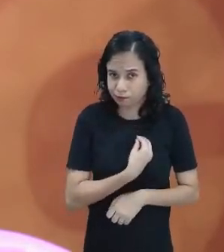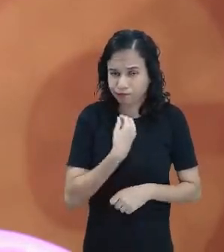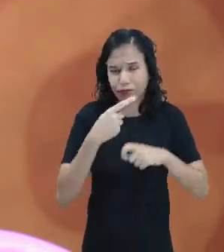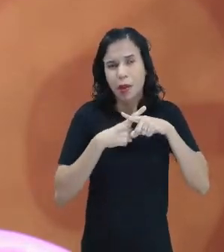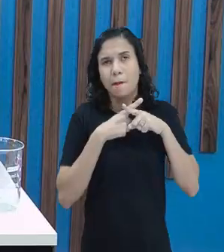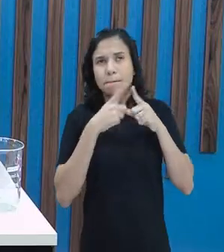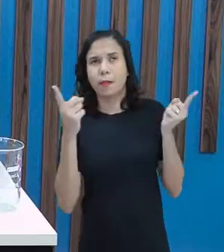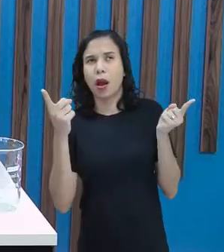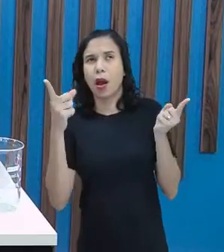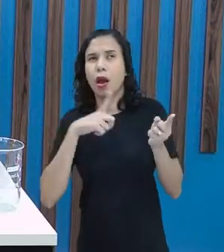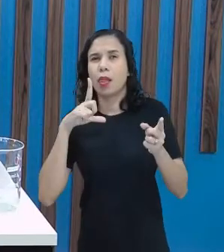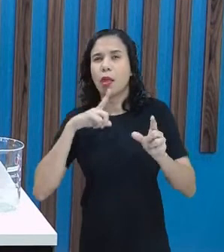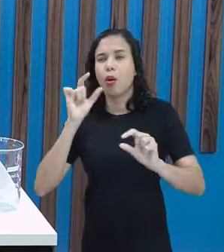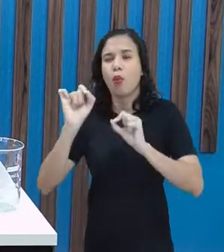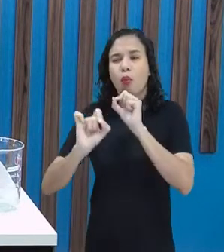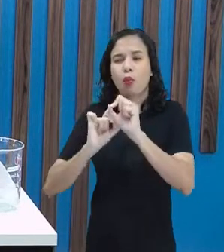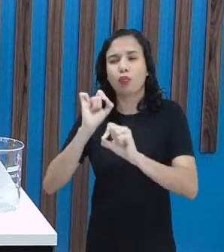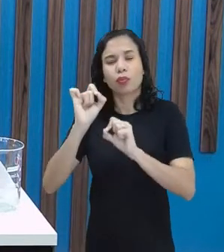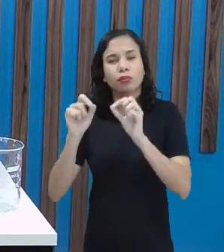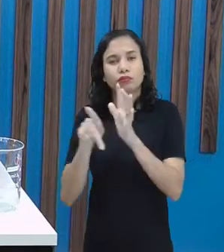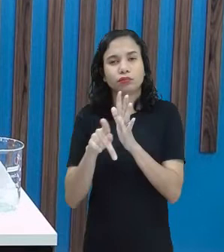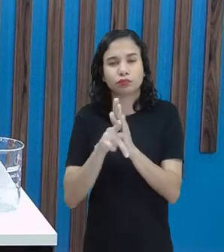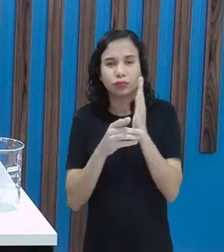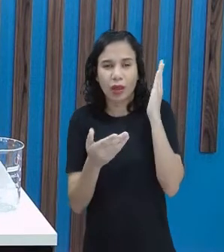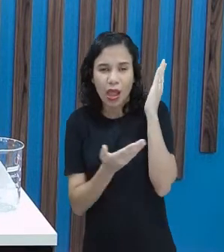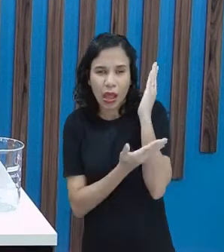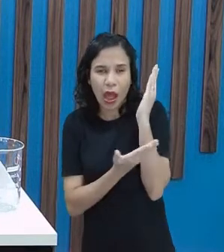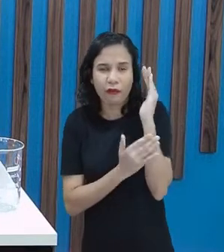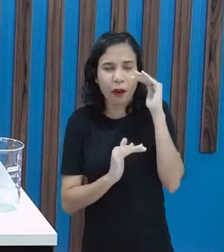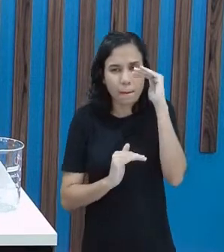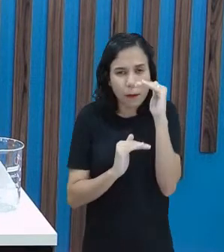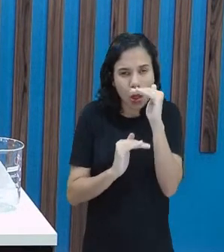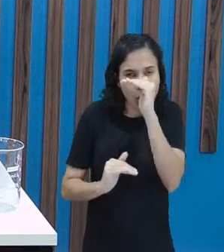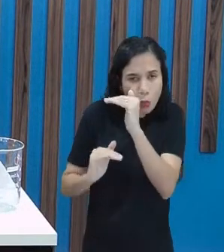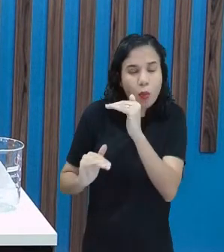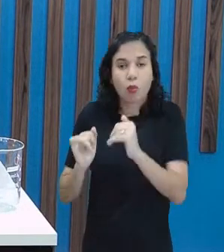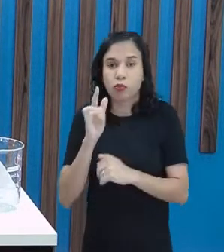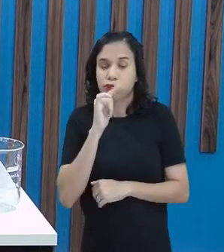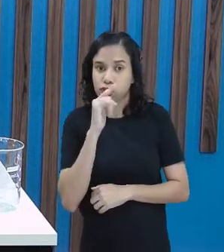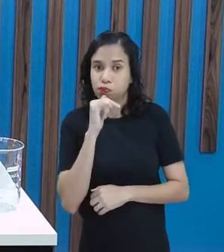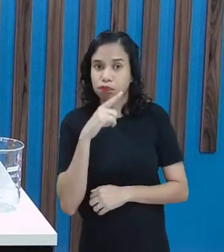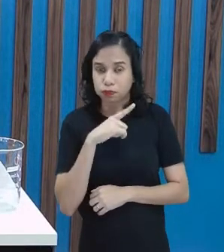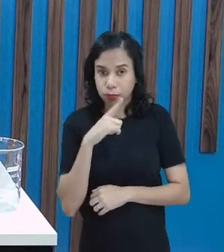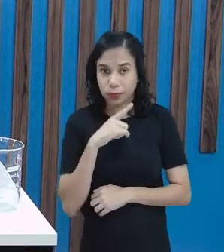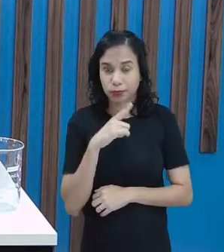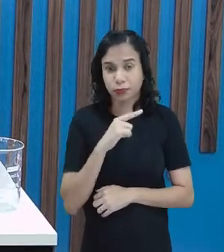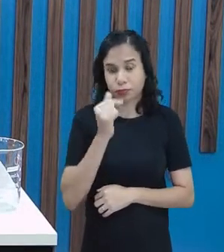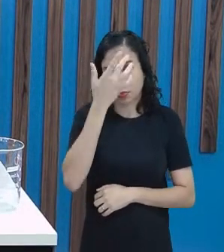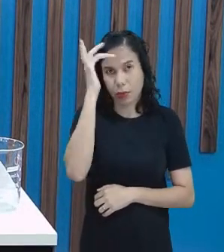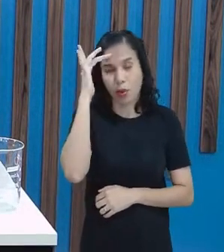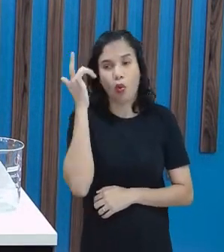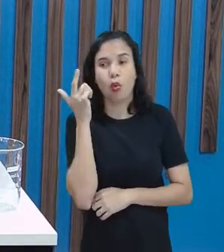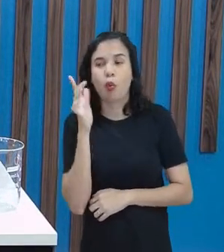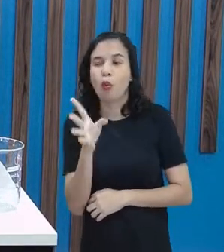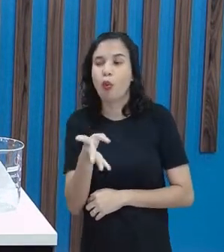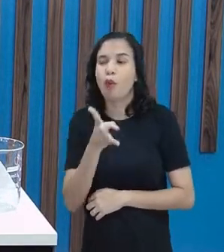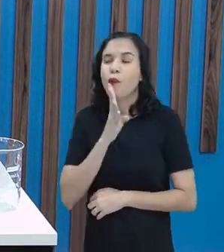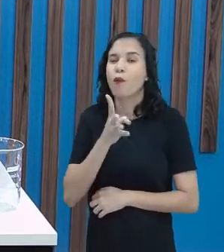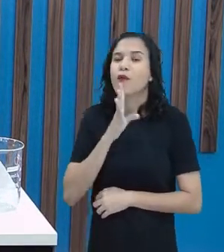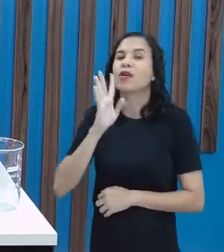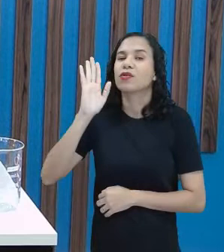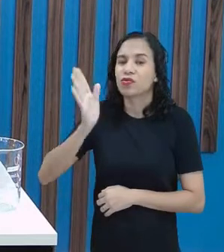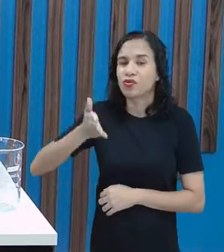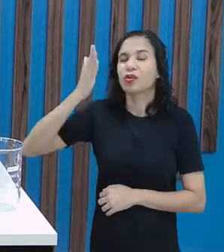Mas eu tenho aqui essas garrafinhas de água mineral, que quem conhece, né,